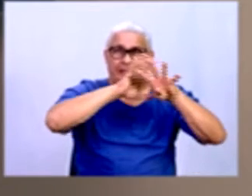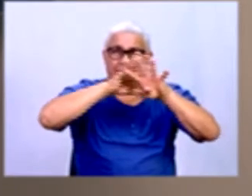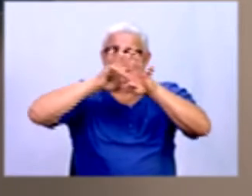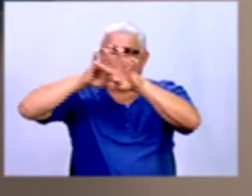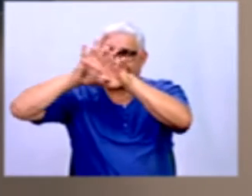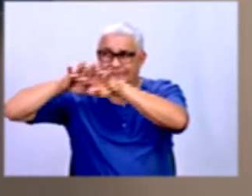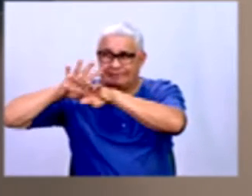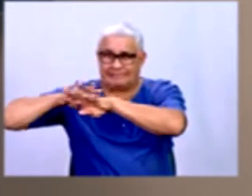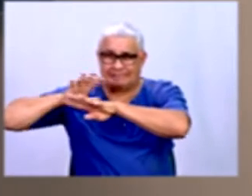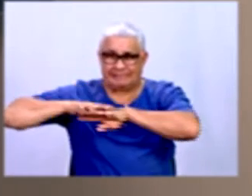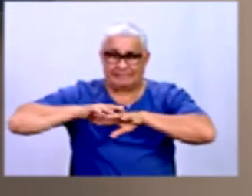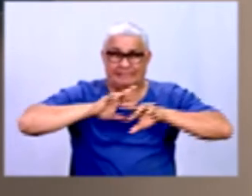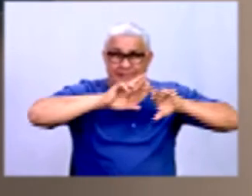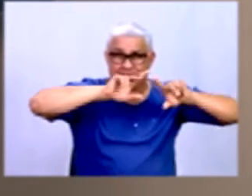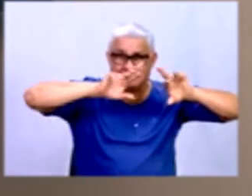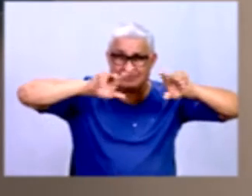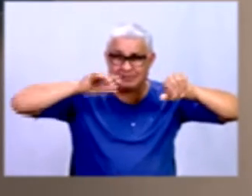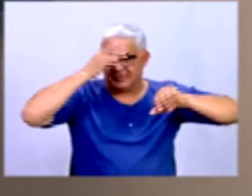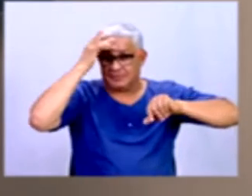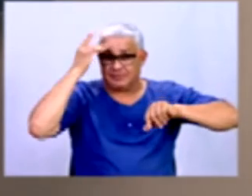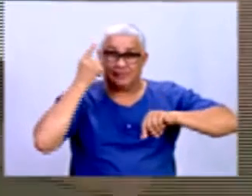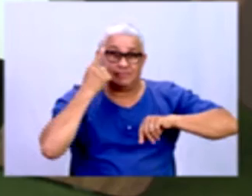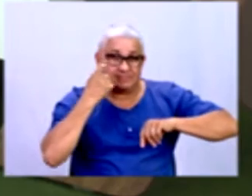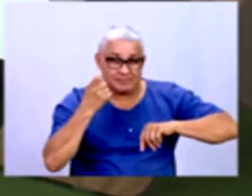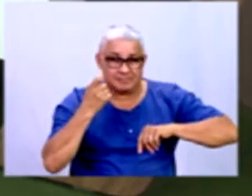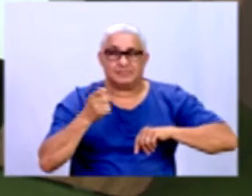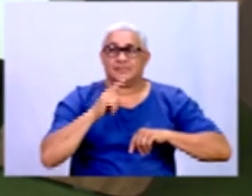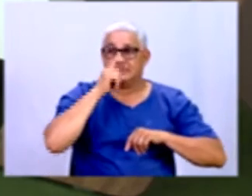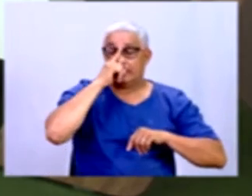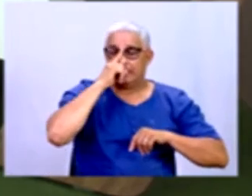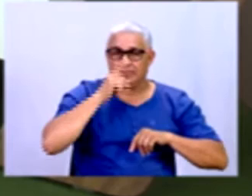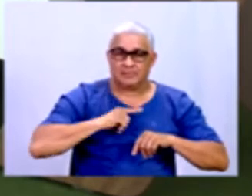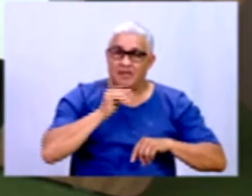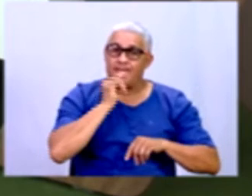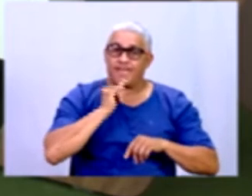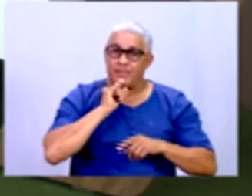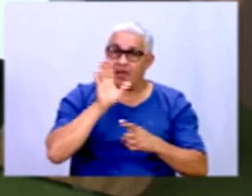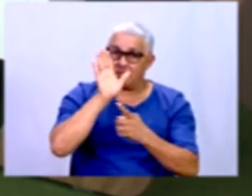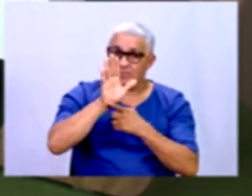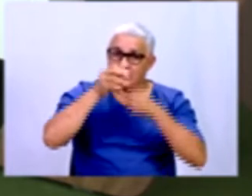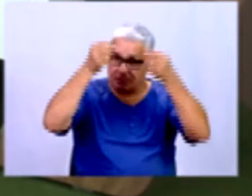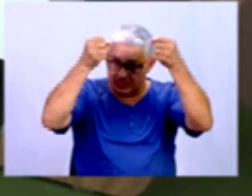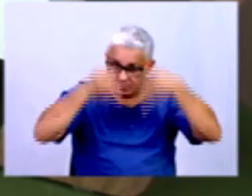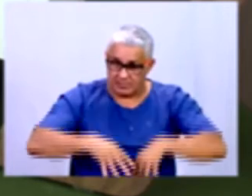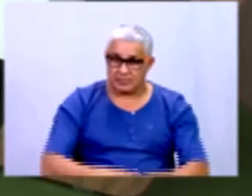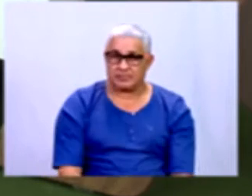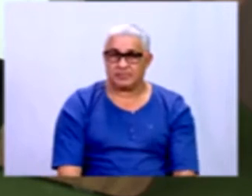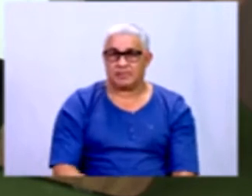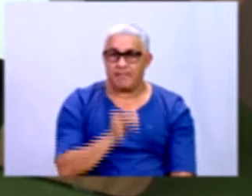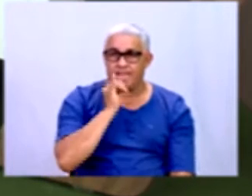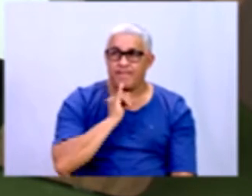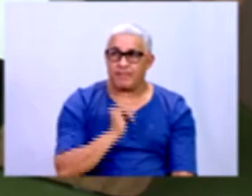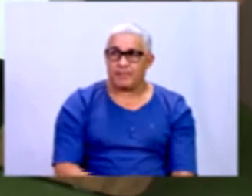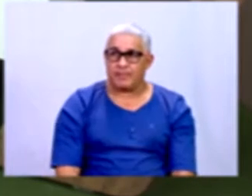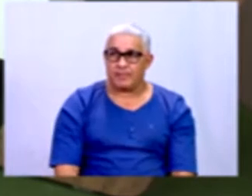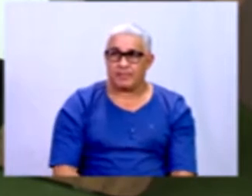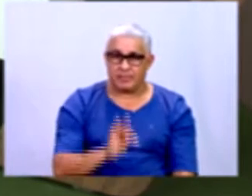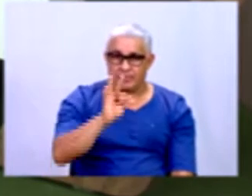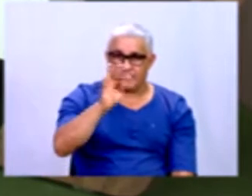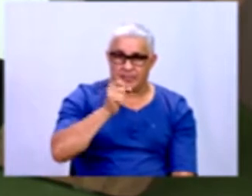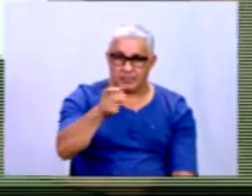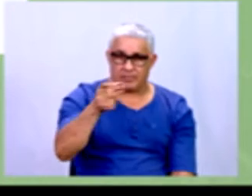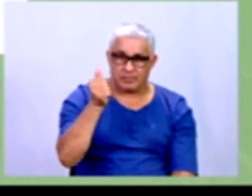os curiosos, né? Exemplificando essas várias realidades. Exatamente. Aqui, por exemplo, a taxa de evasão